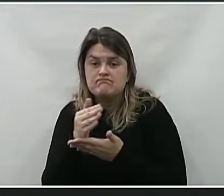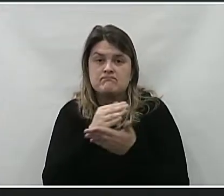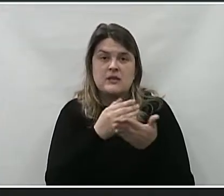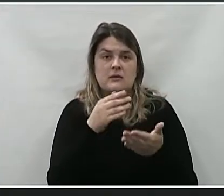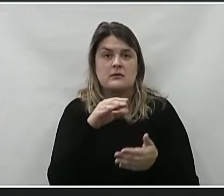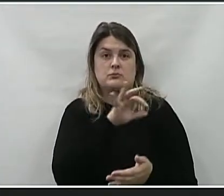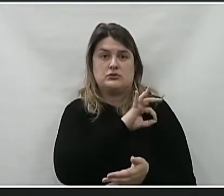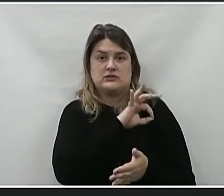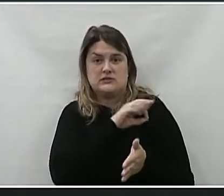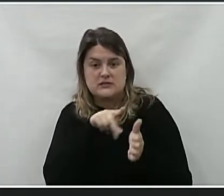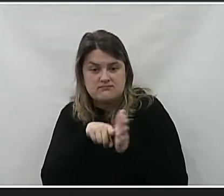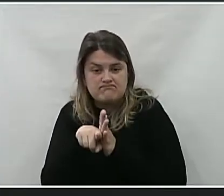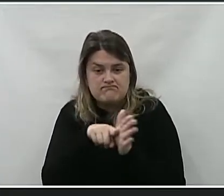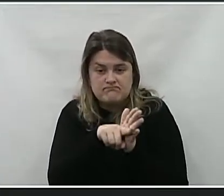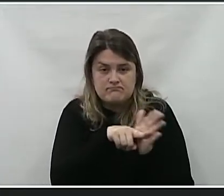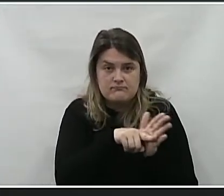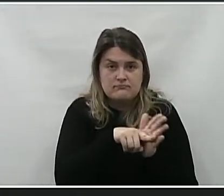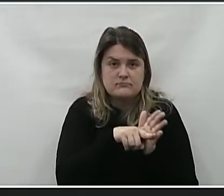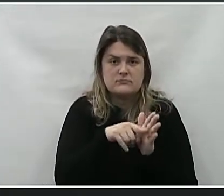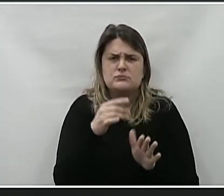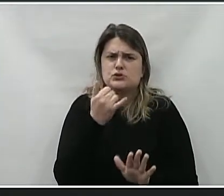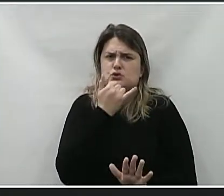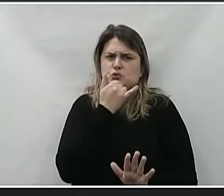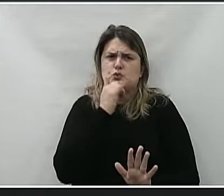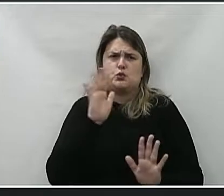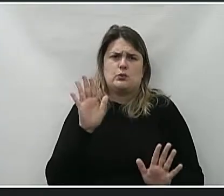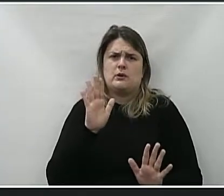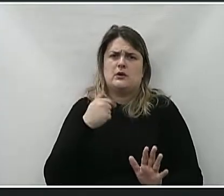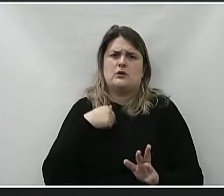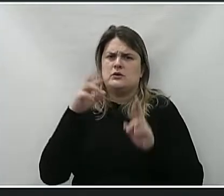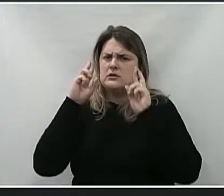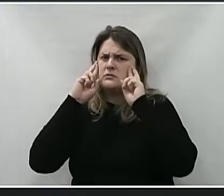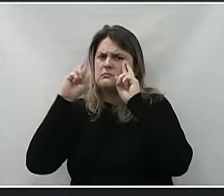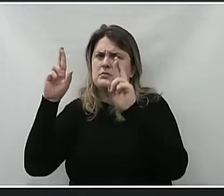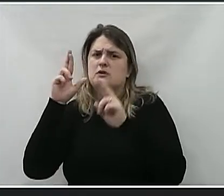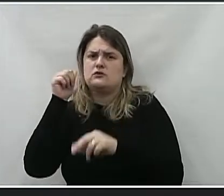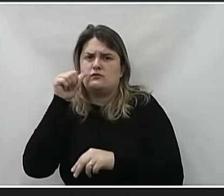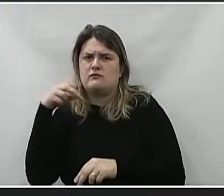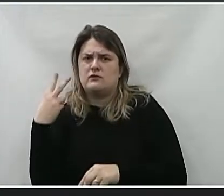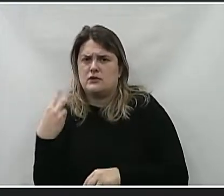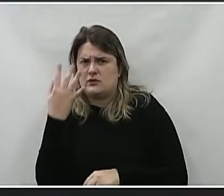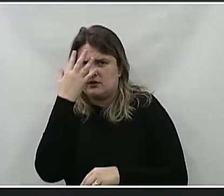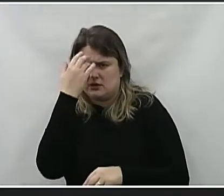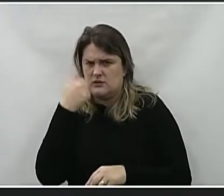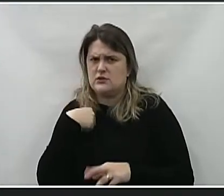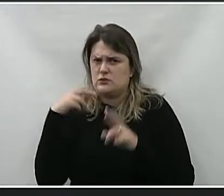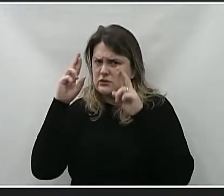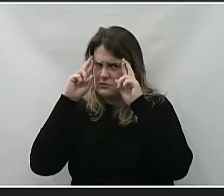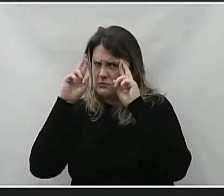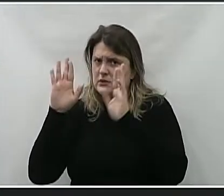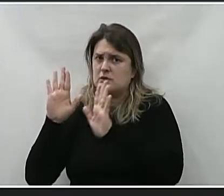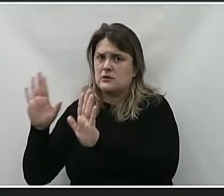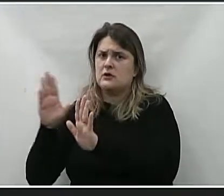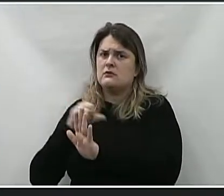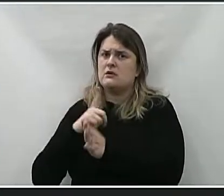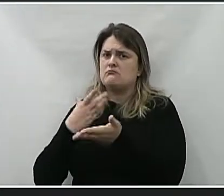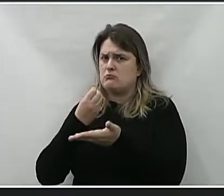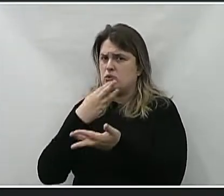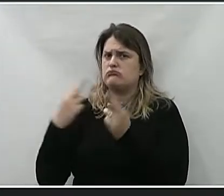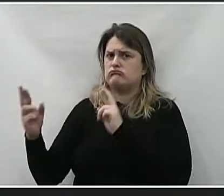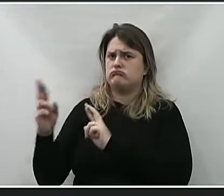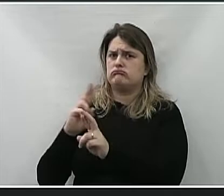vitimismo... Me desculpe, eu respeito a nobre vereadora, ela sabe disso, eu respeito ela, a gente tem um bom